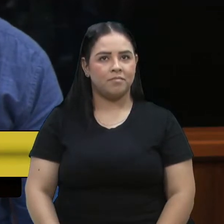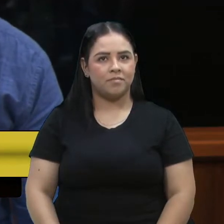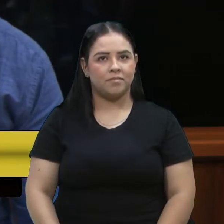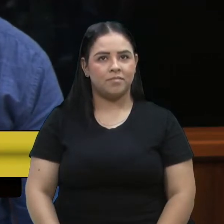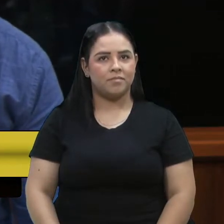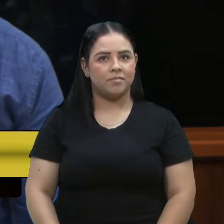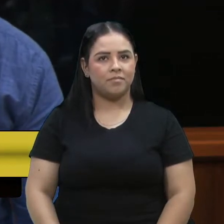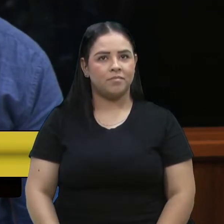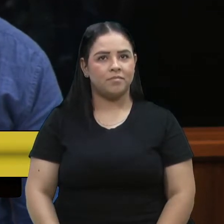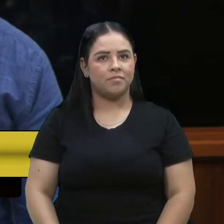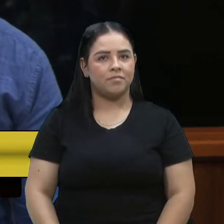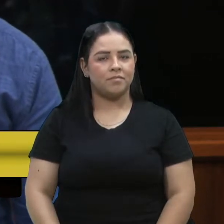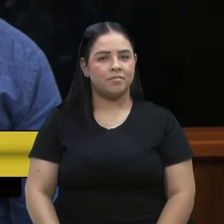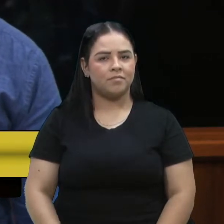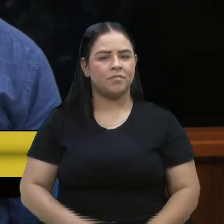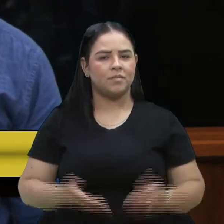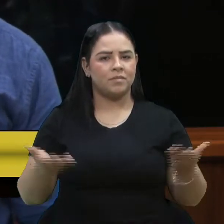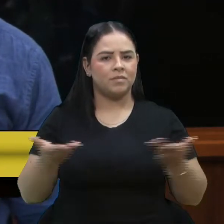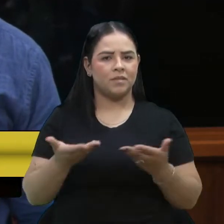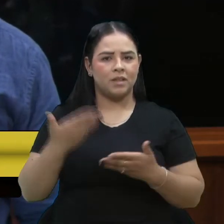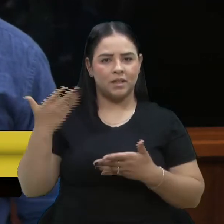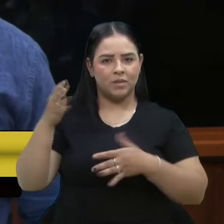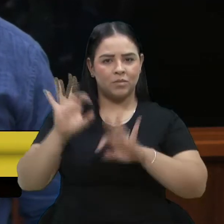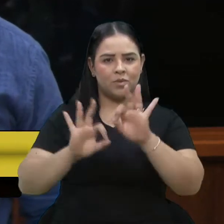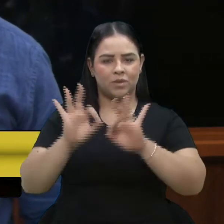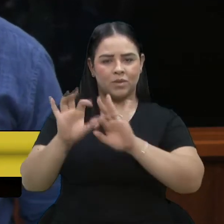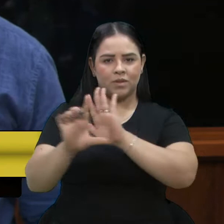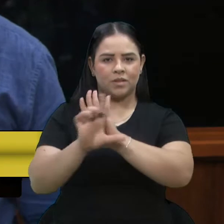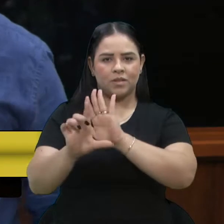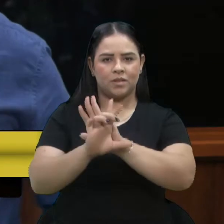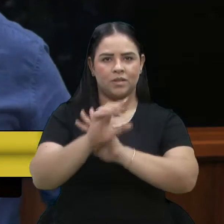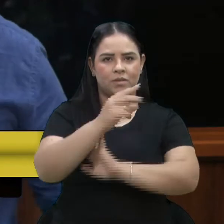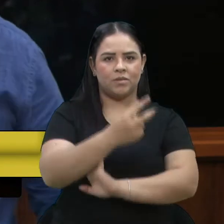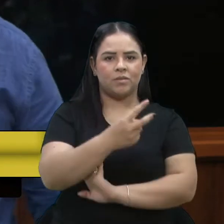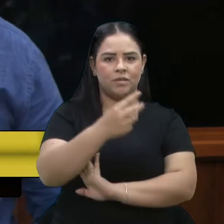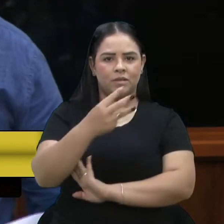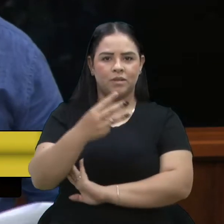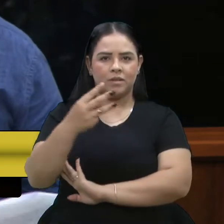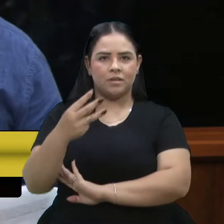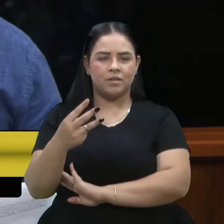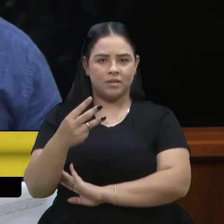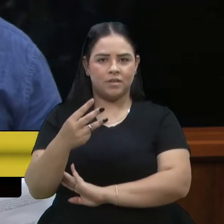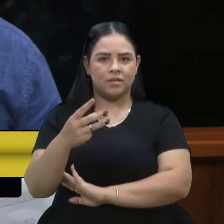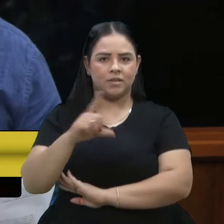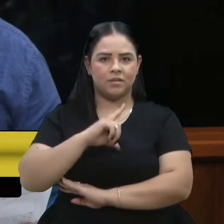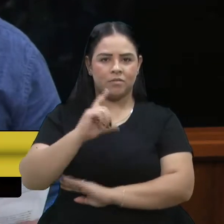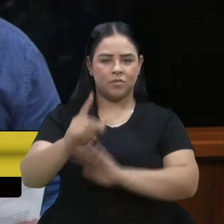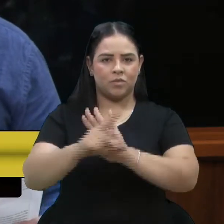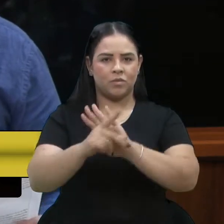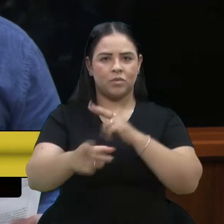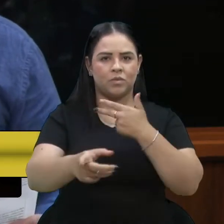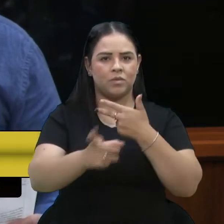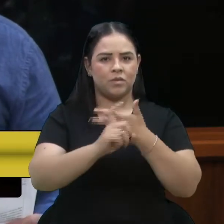nesse projeto de lei 233 enviado pelo Executivo,